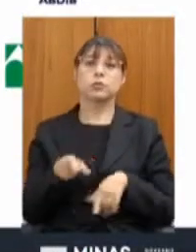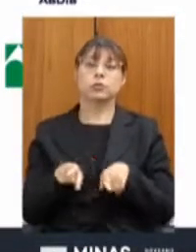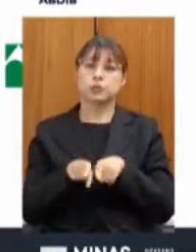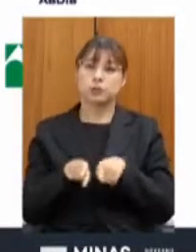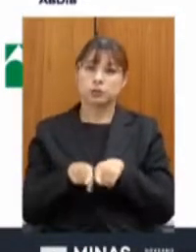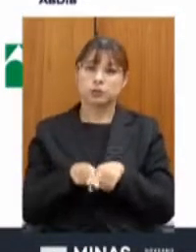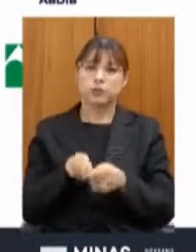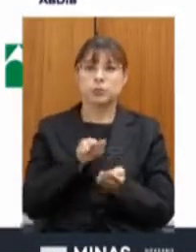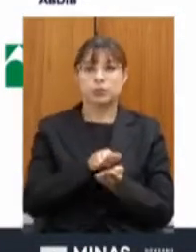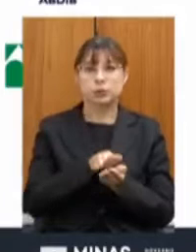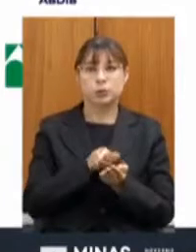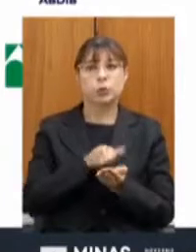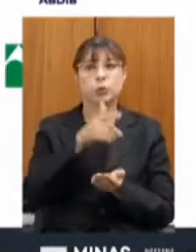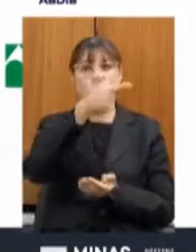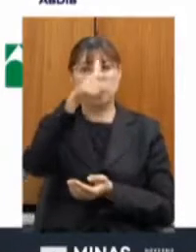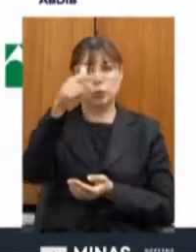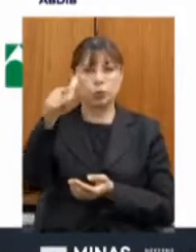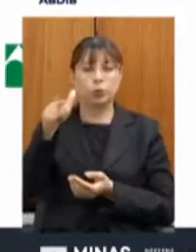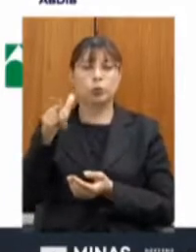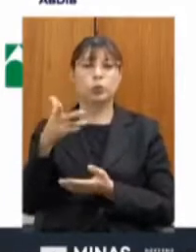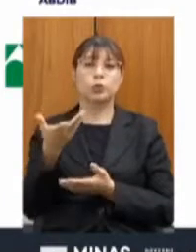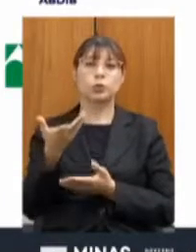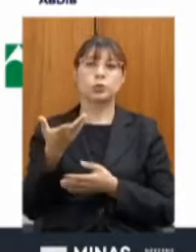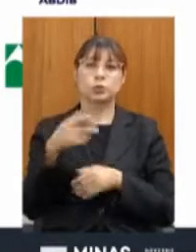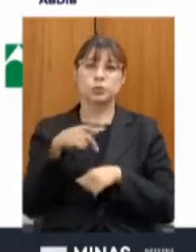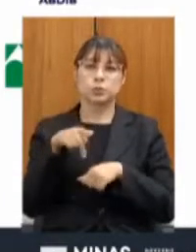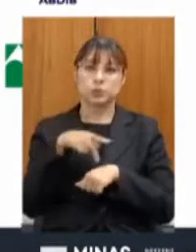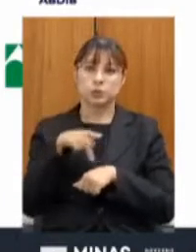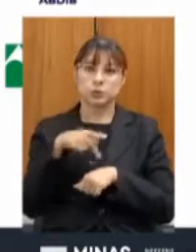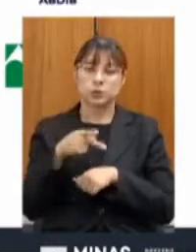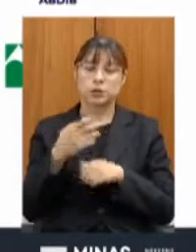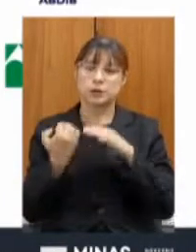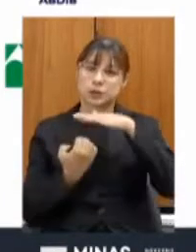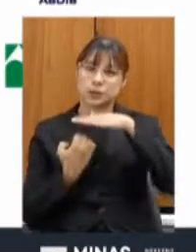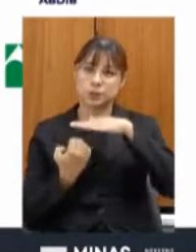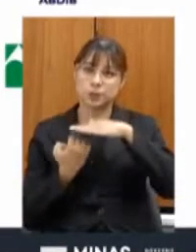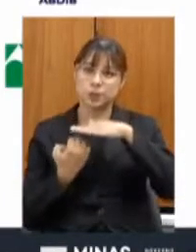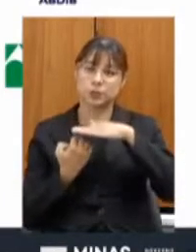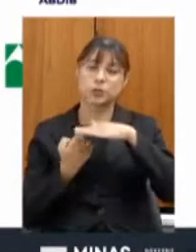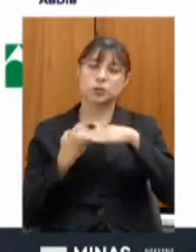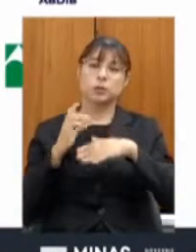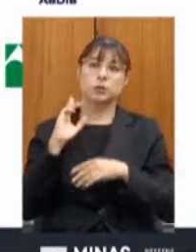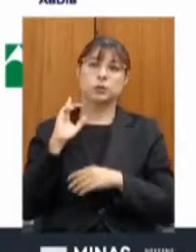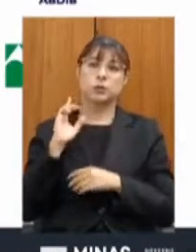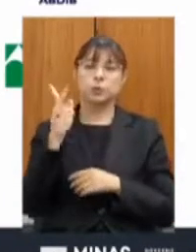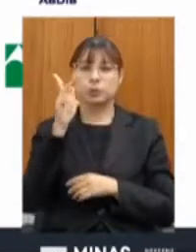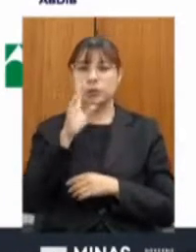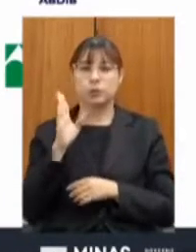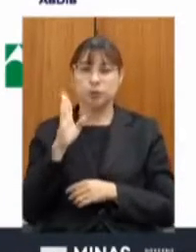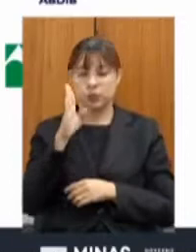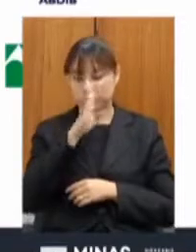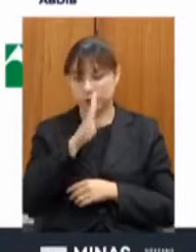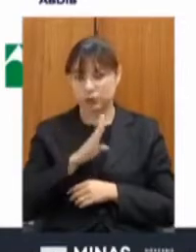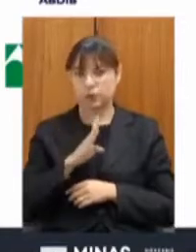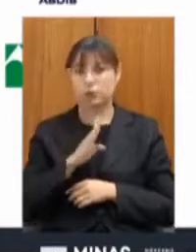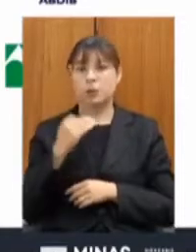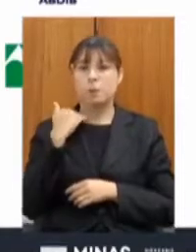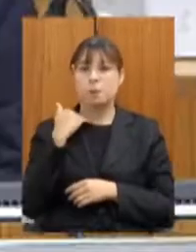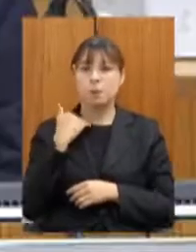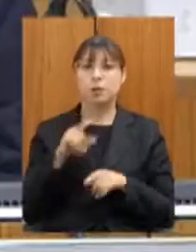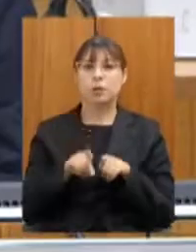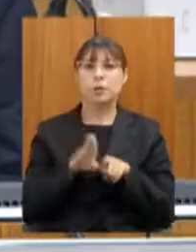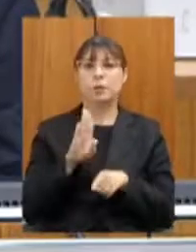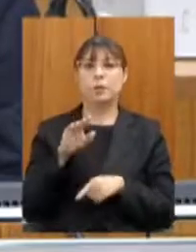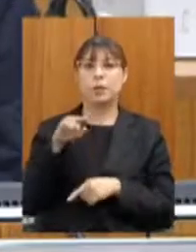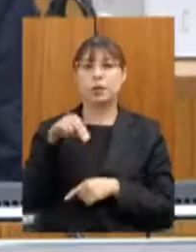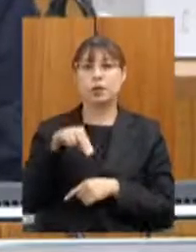internacionais, empresas internacionais, empresas nacionais, o próprio BNDES, bancos, todos eles